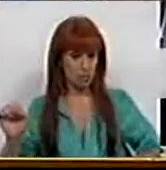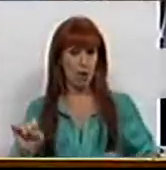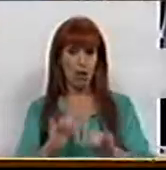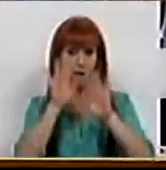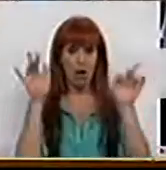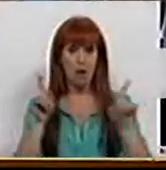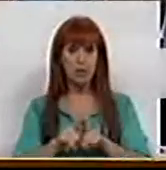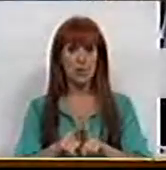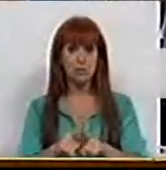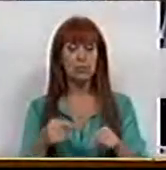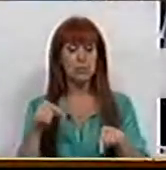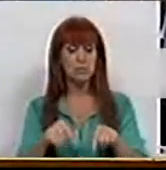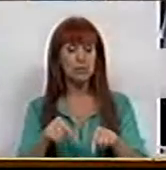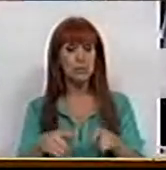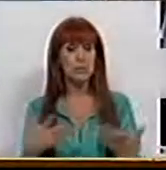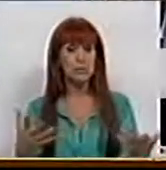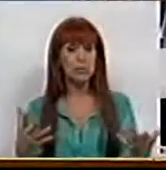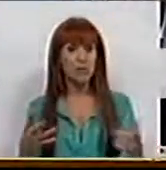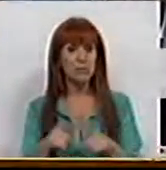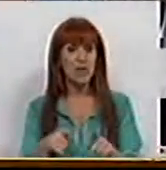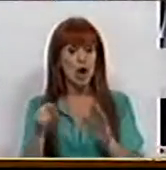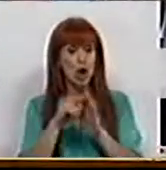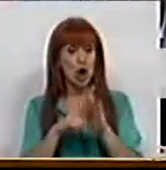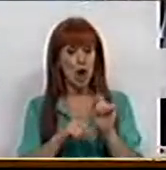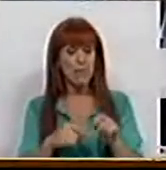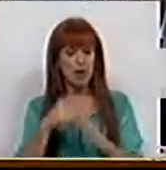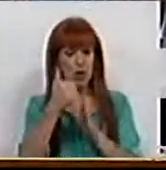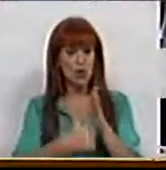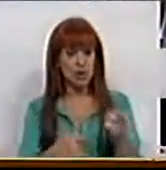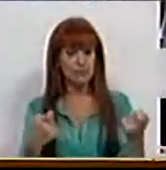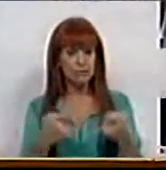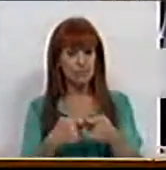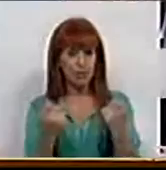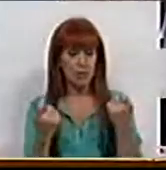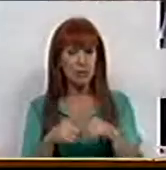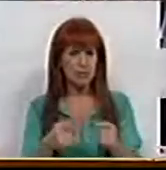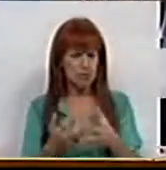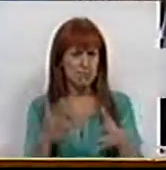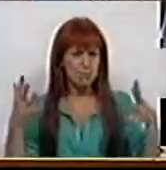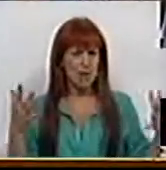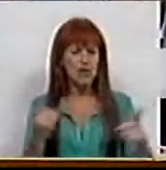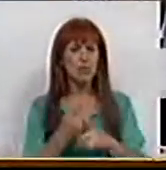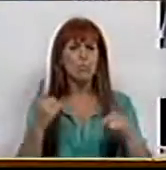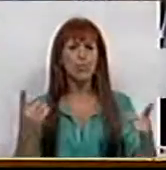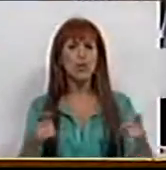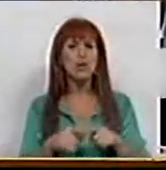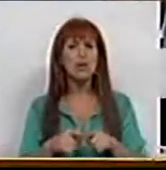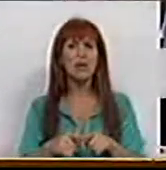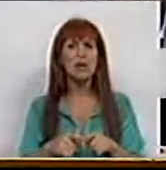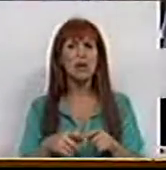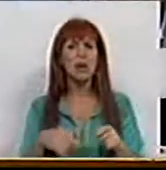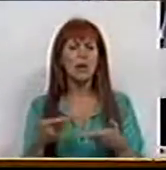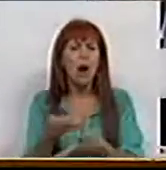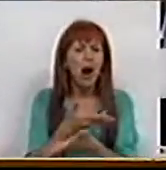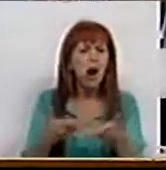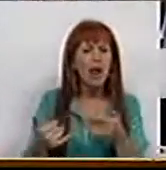óbvio, contendo com a norma constitucional, mas ela é muito mais vasta porque é todo o